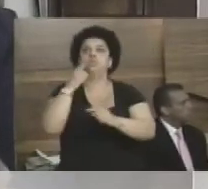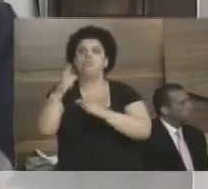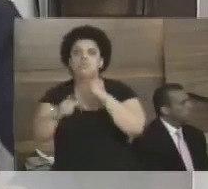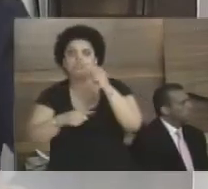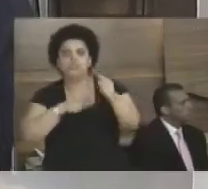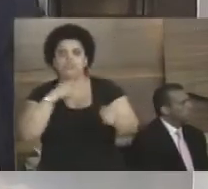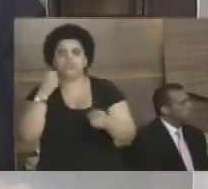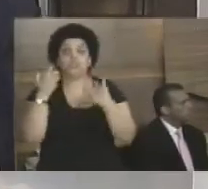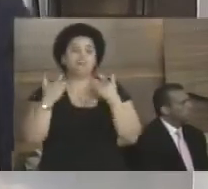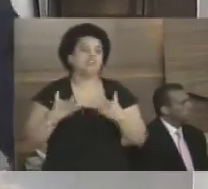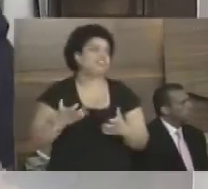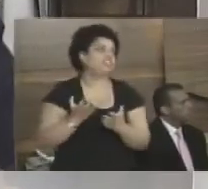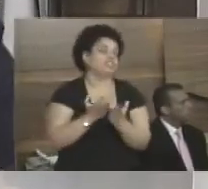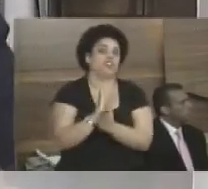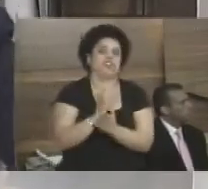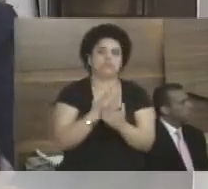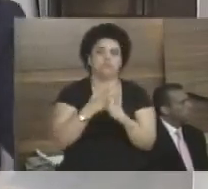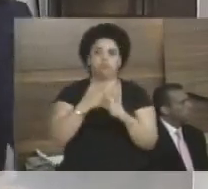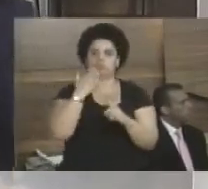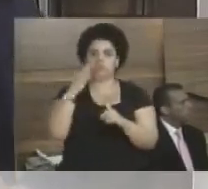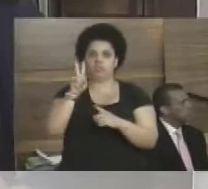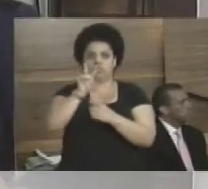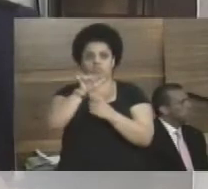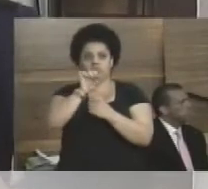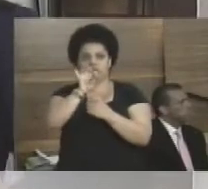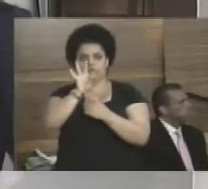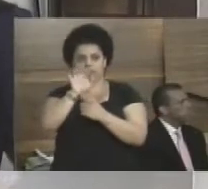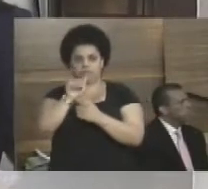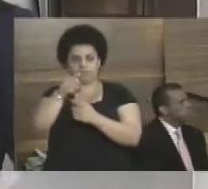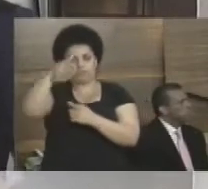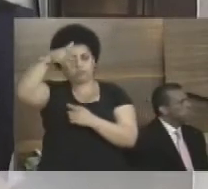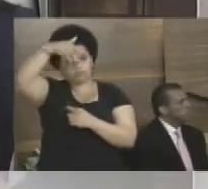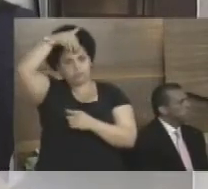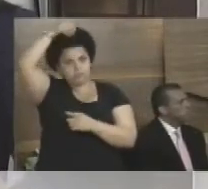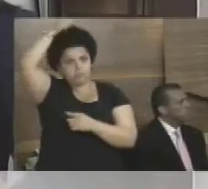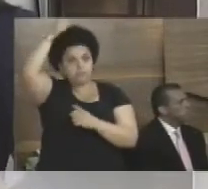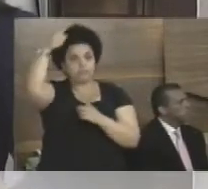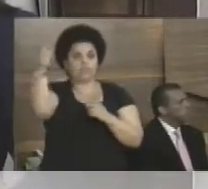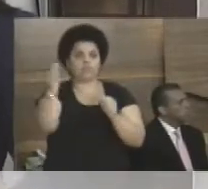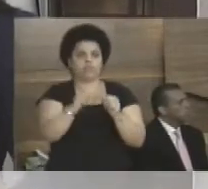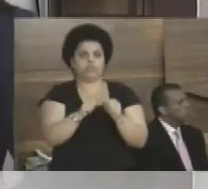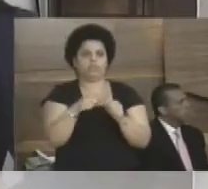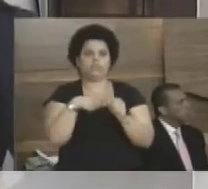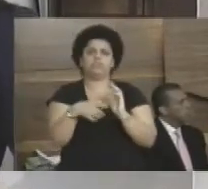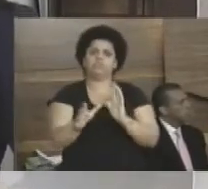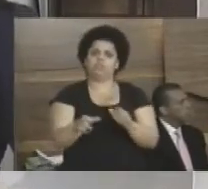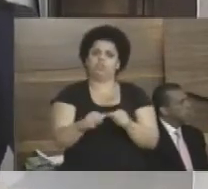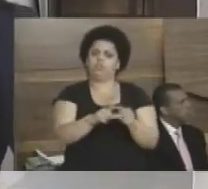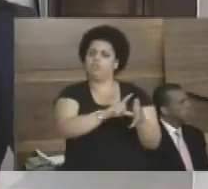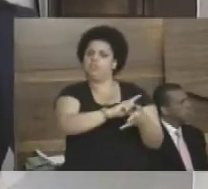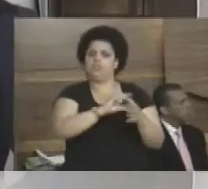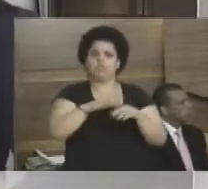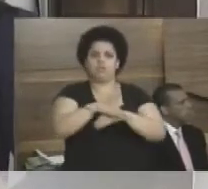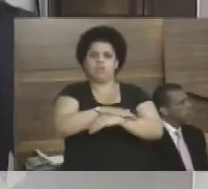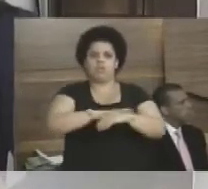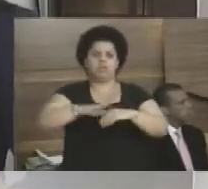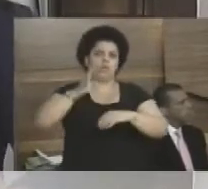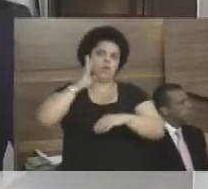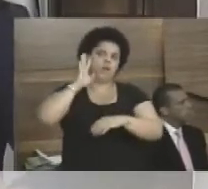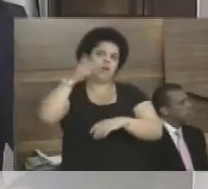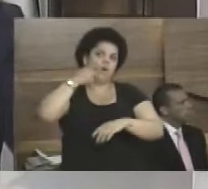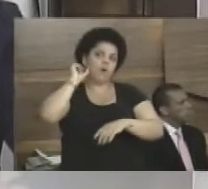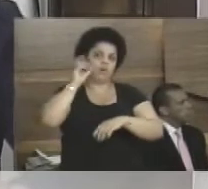existentes, até porque o pedido de vista foi feito pelo Marcos Santo Antônio. Eu estive até conversando com ele na quarta